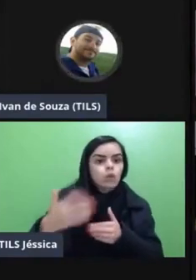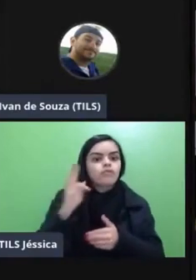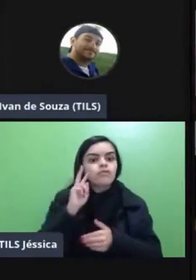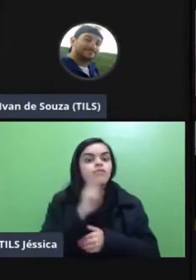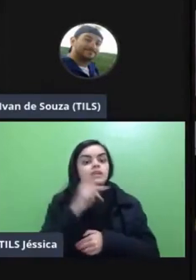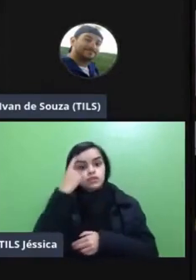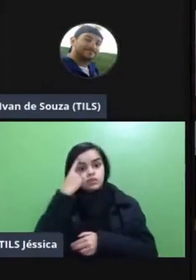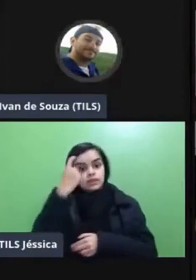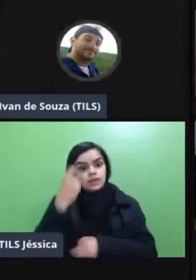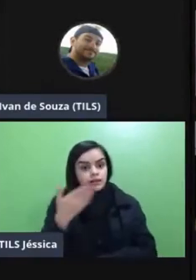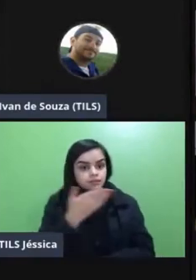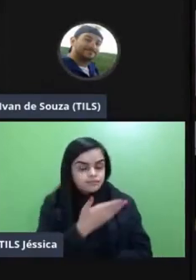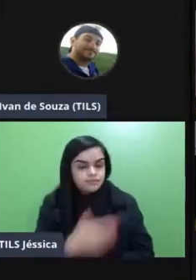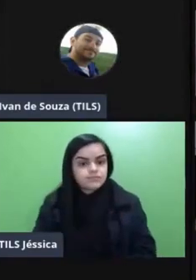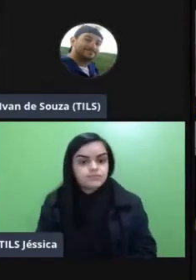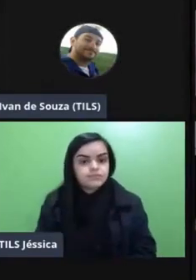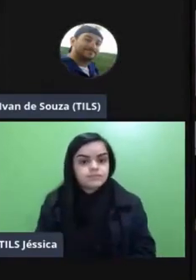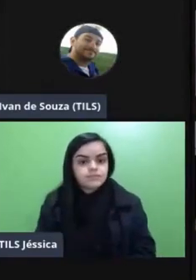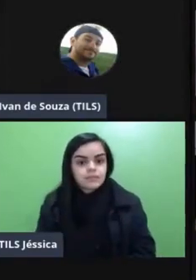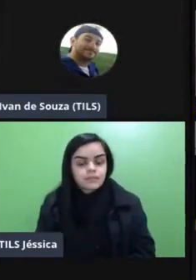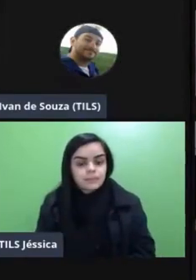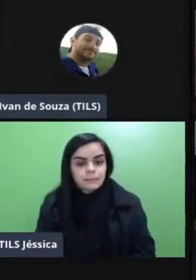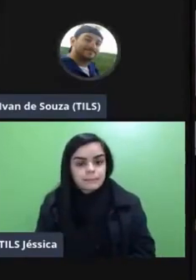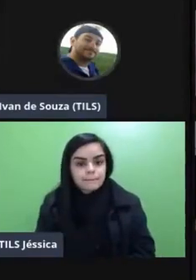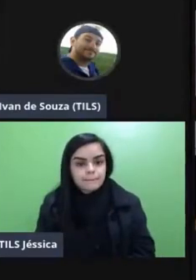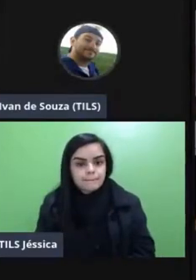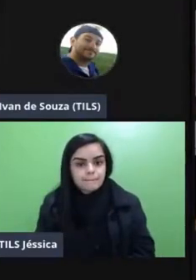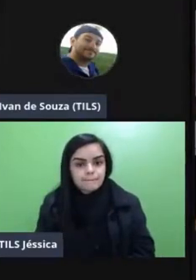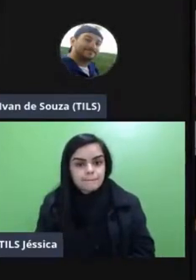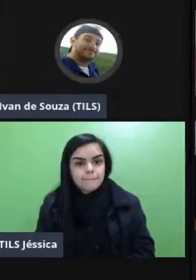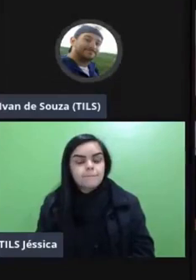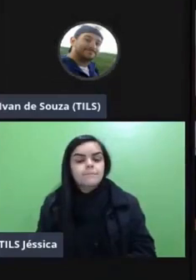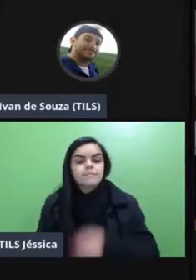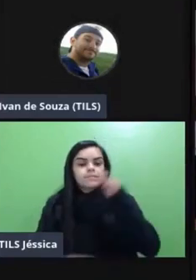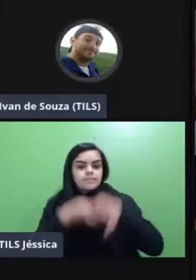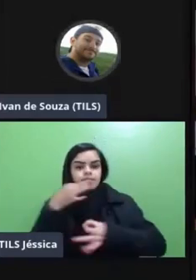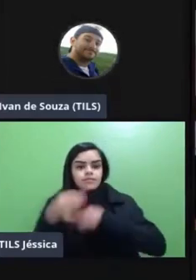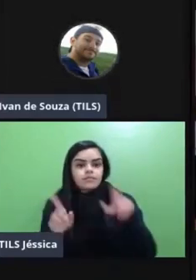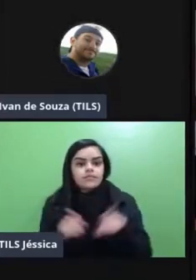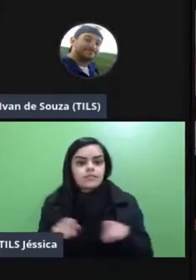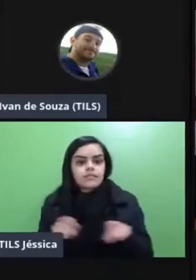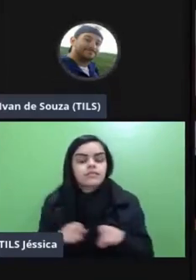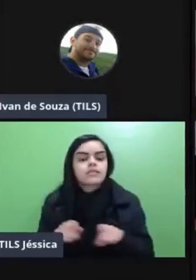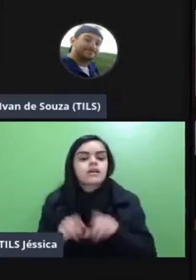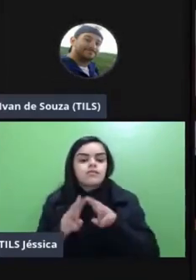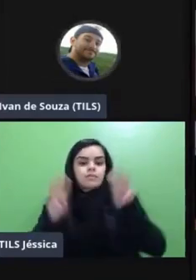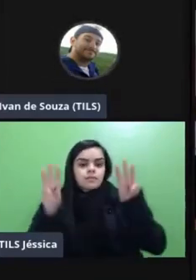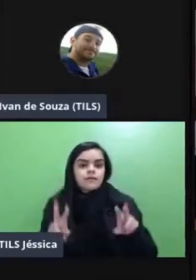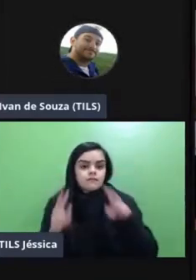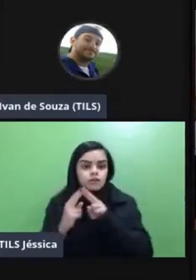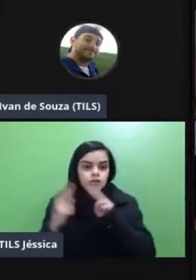ideias Ana no próximo slide eu comento se eu uso a UFR virtual eu